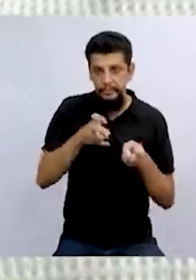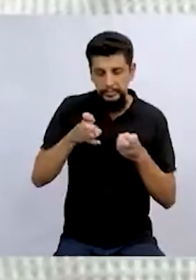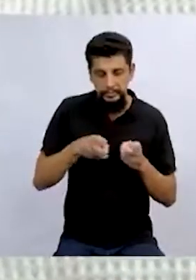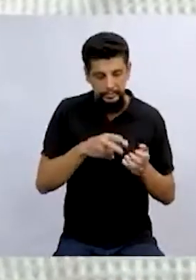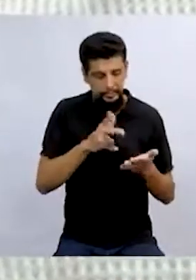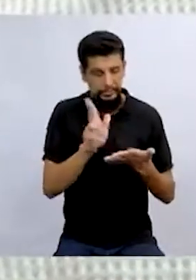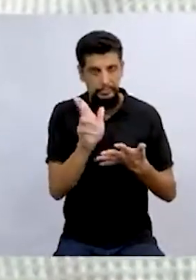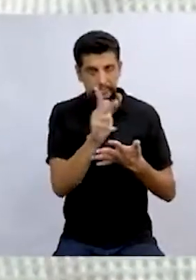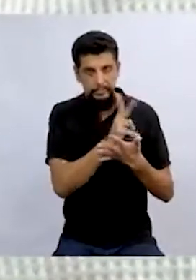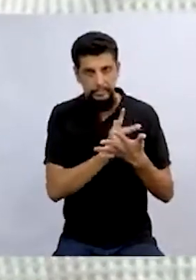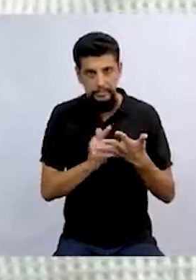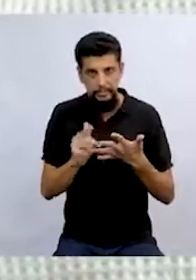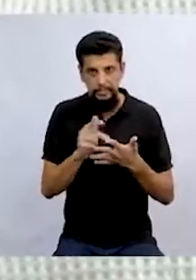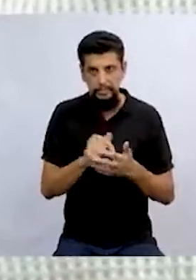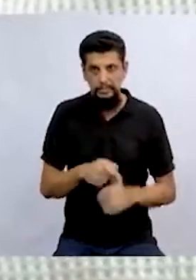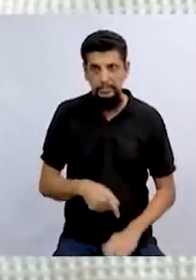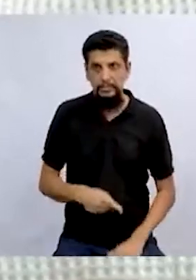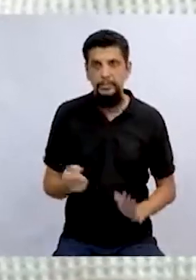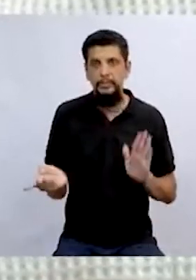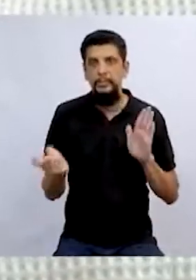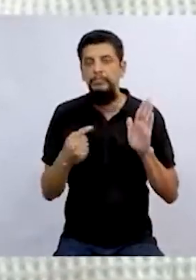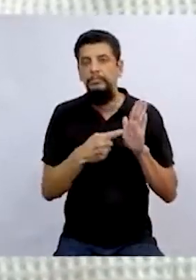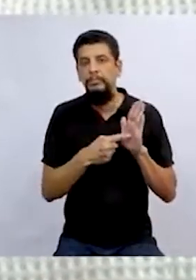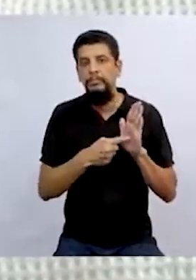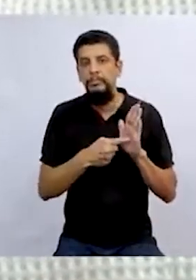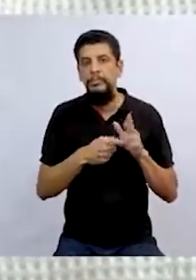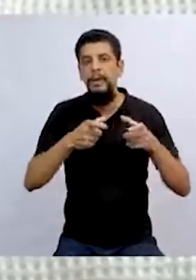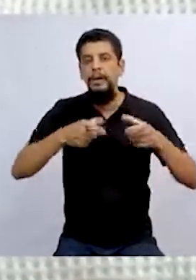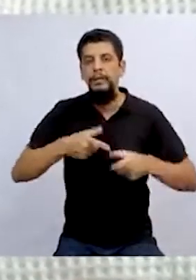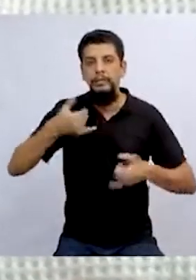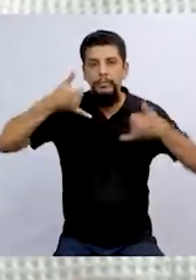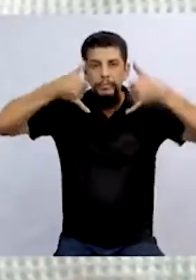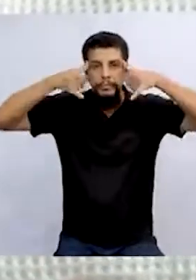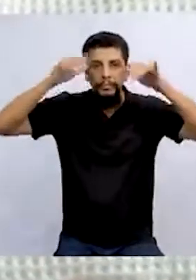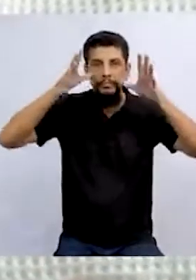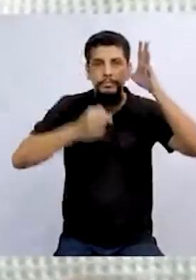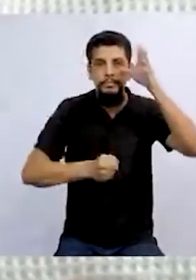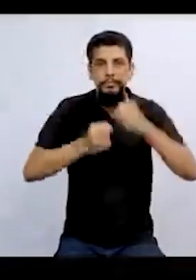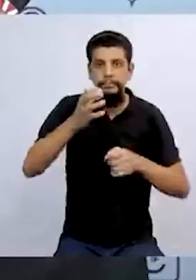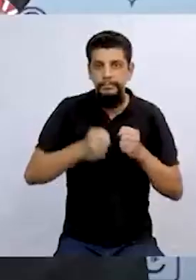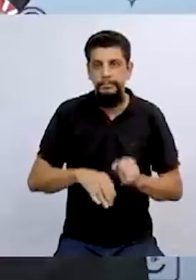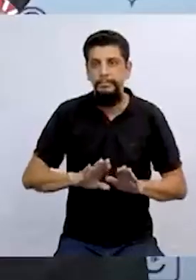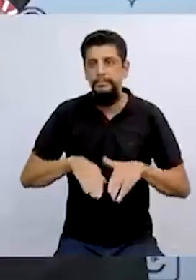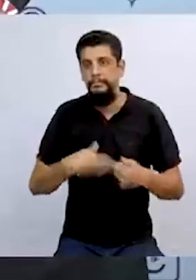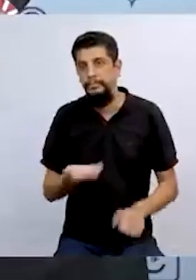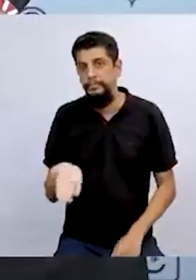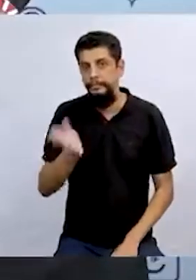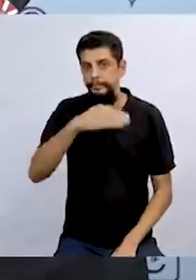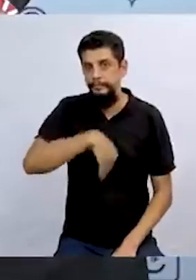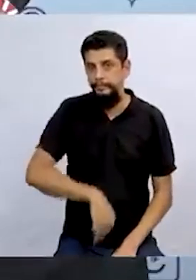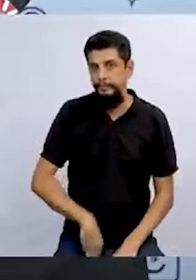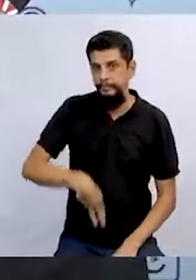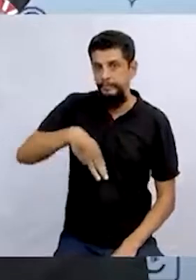Observe o desenho e aponte onde está a vaquinha. Então, vamos lá, Maria Paula.